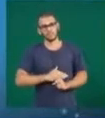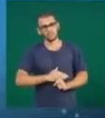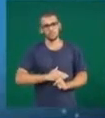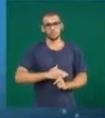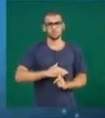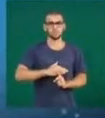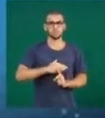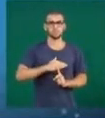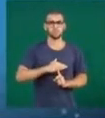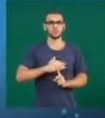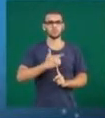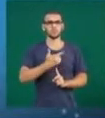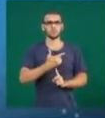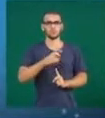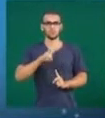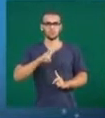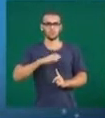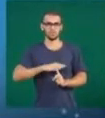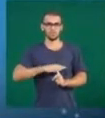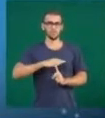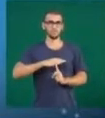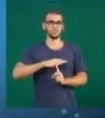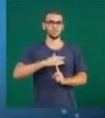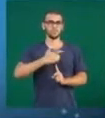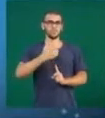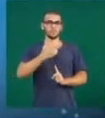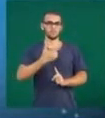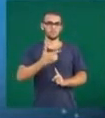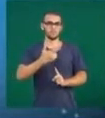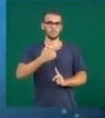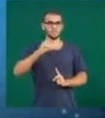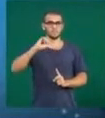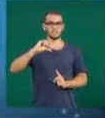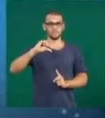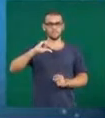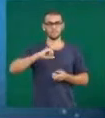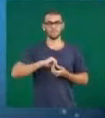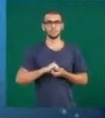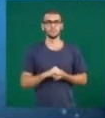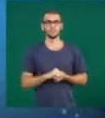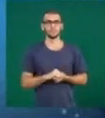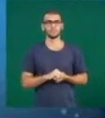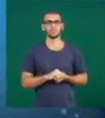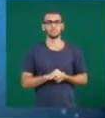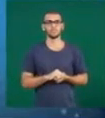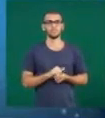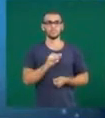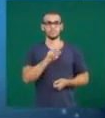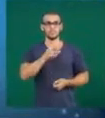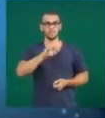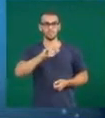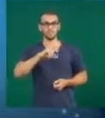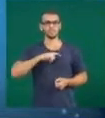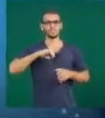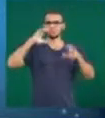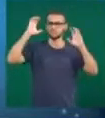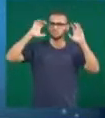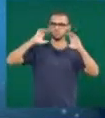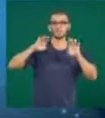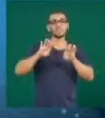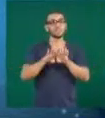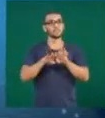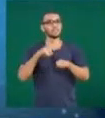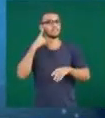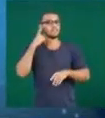temperatura mínima de 25 graus e máxima de 29. Em Araguarista, previsto chuva contra voadas.